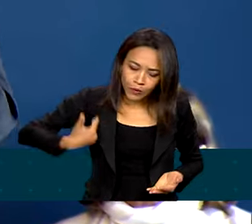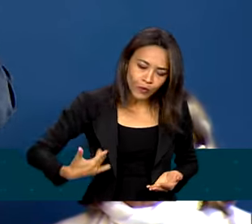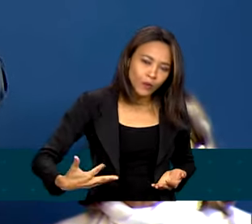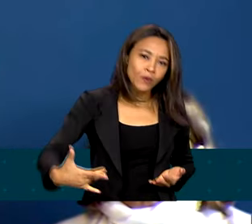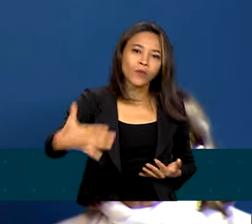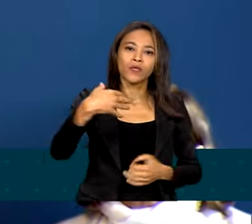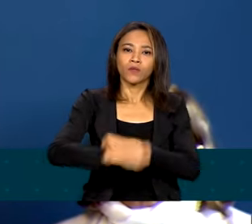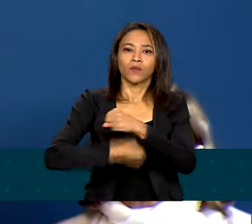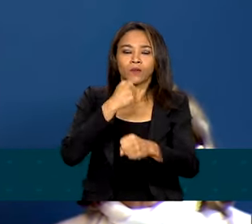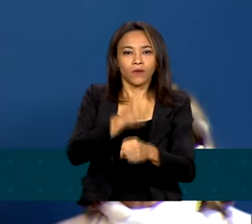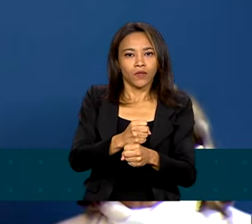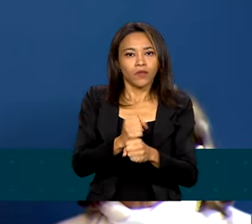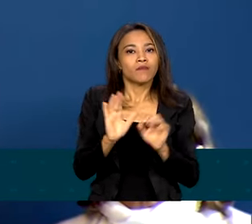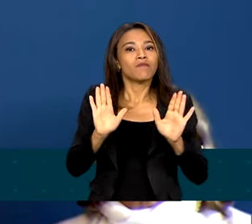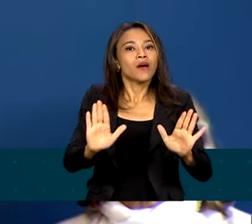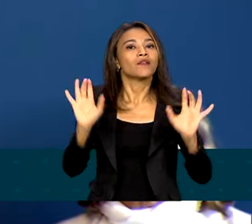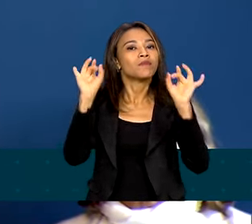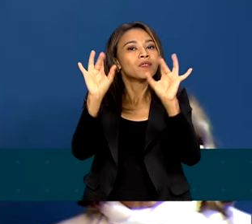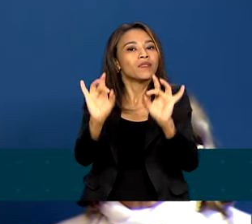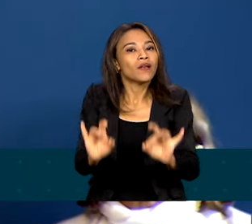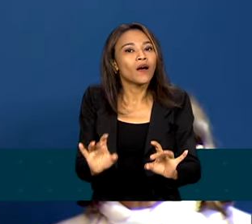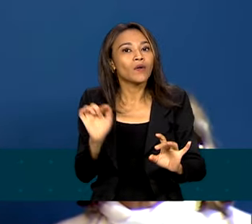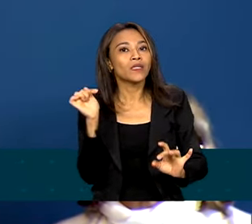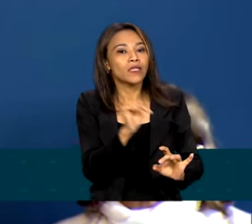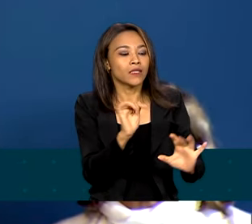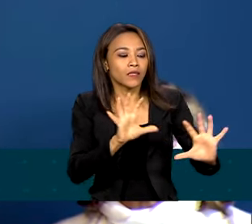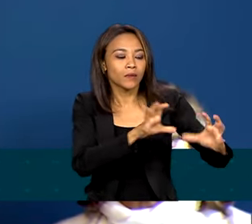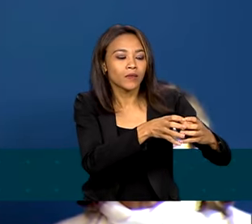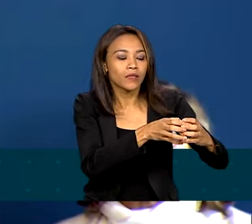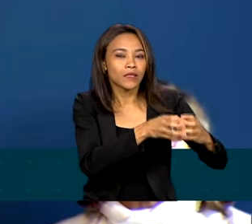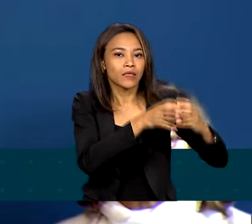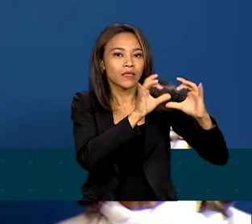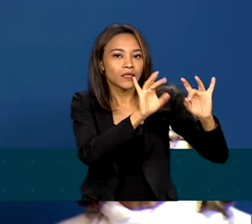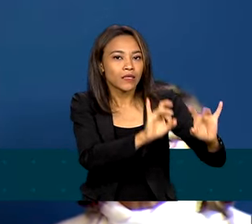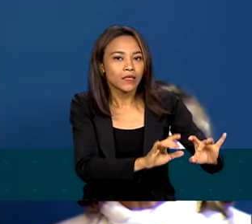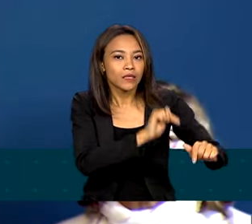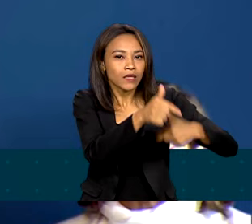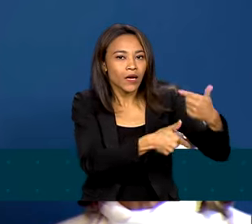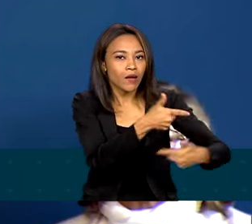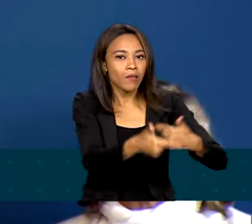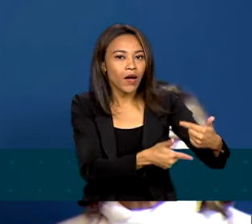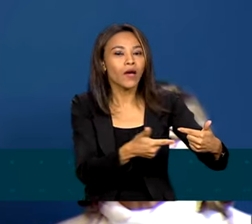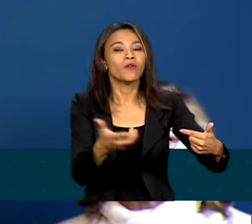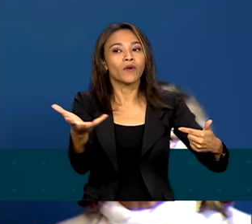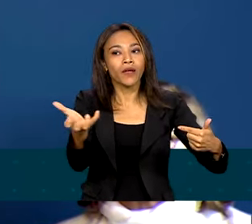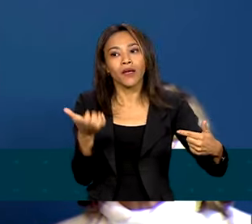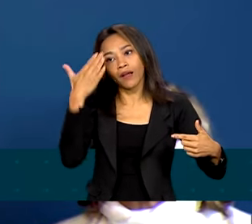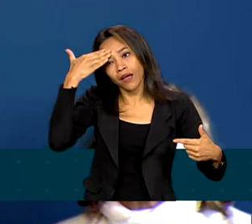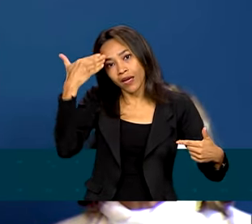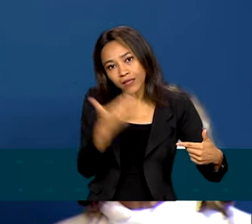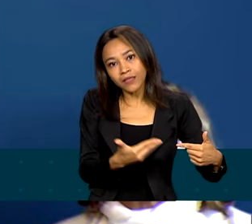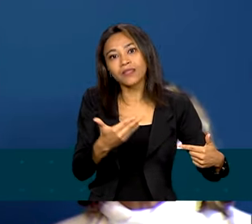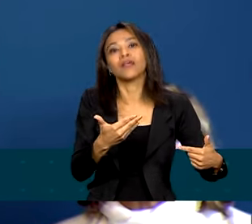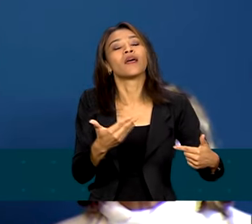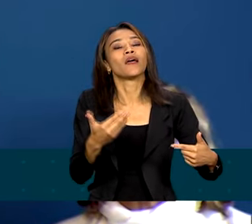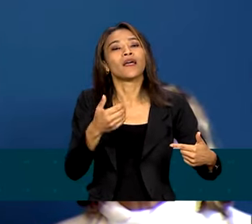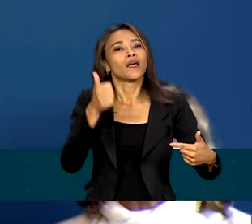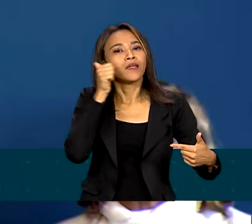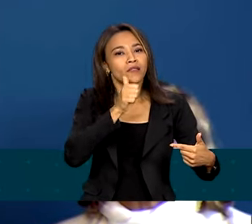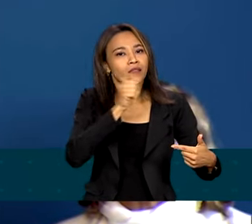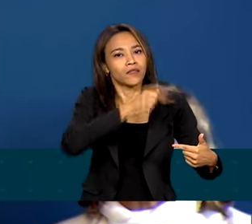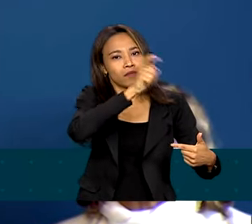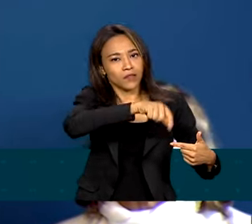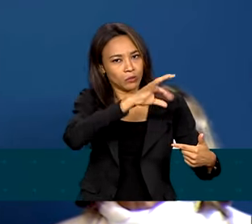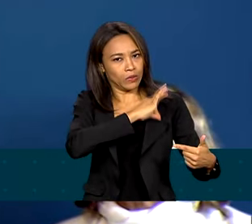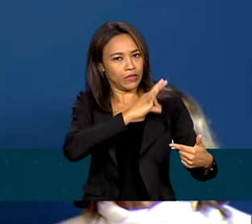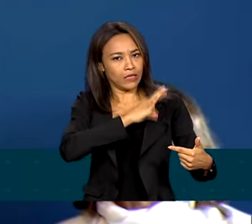mas muito especialmente na Operação Átria. Quero agradecer e pedir uma salva de palmas aos policiais militares do